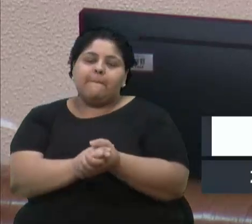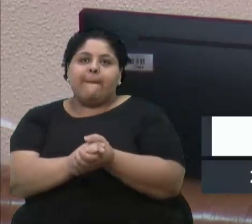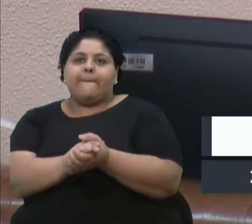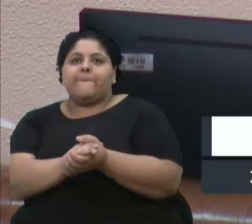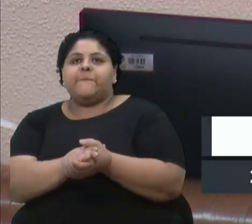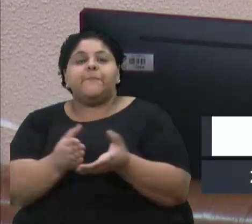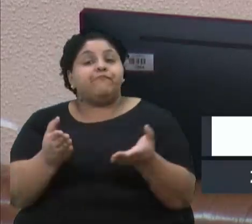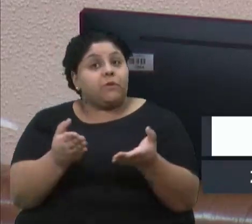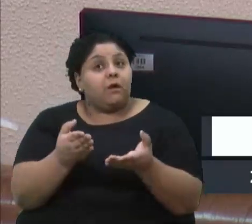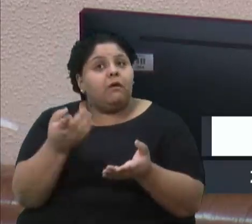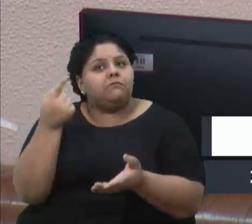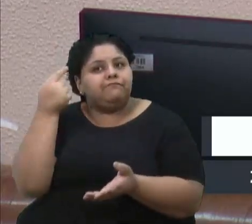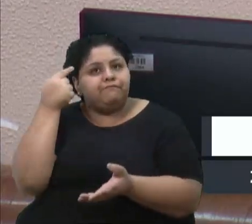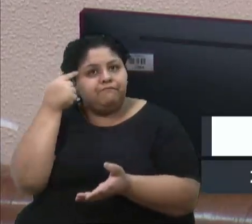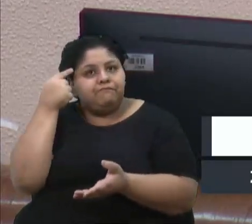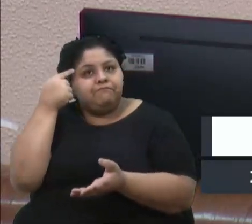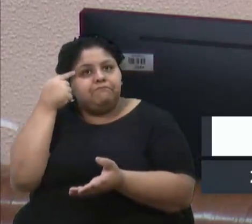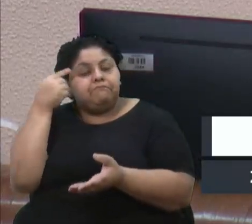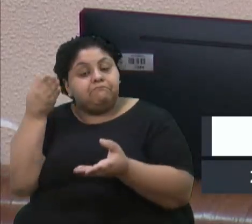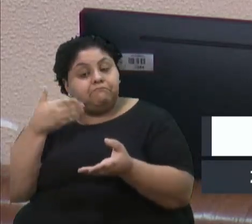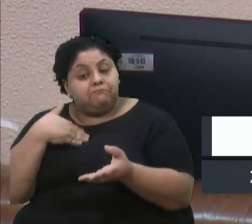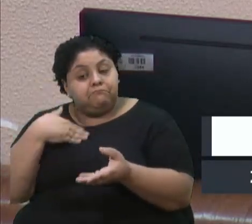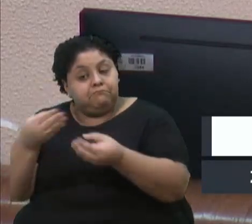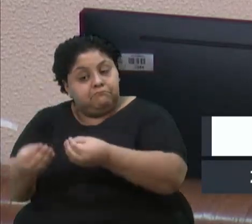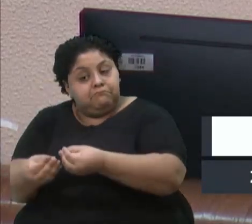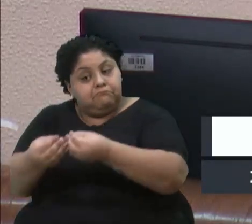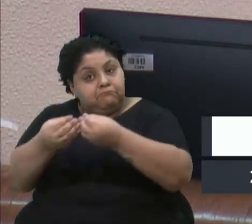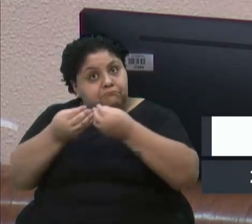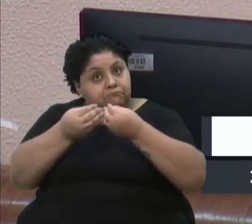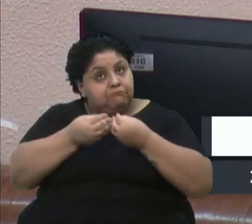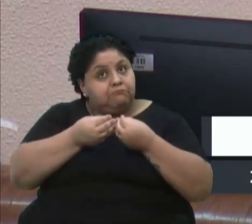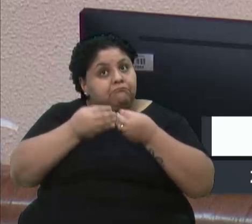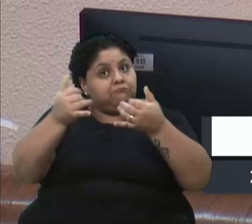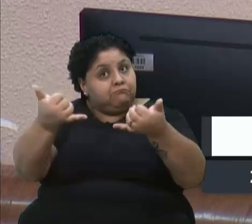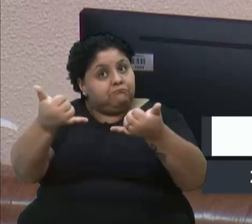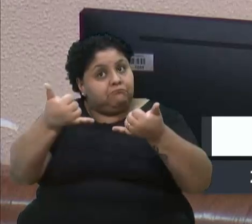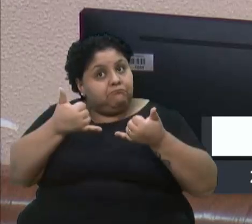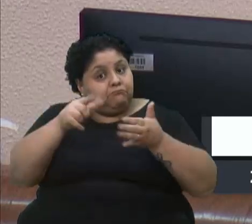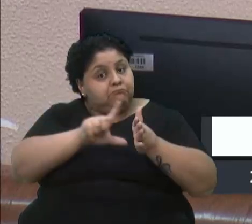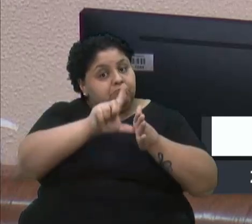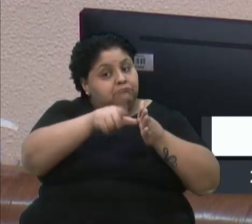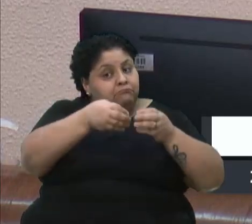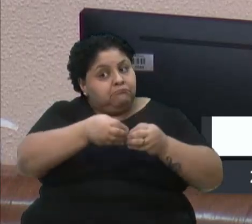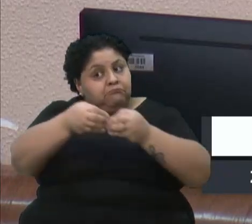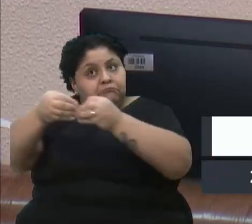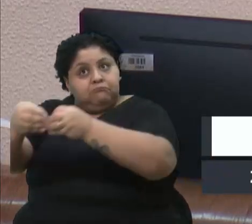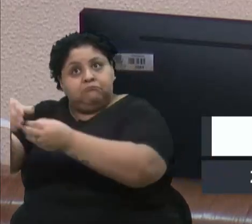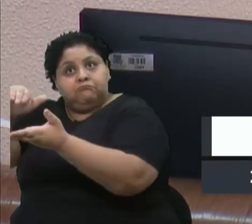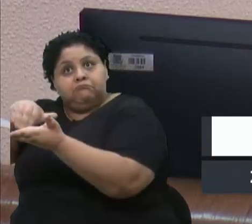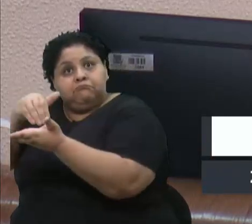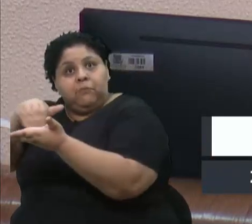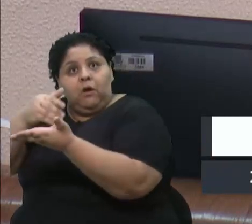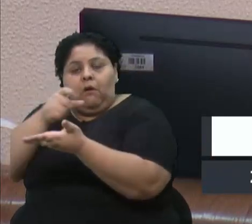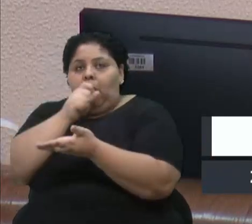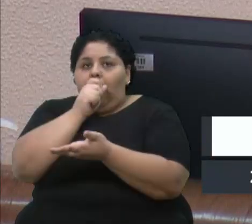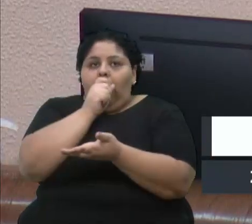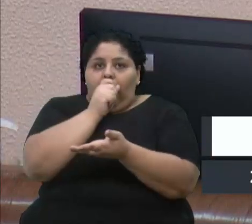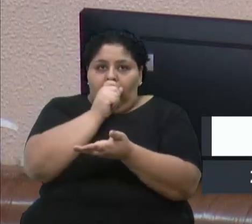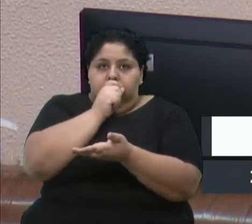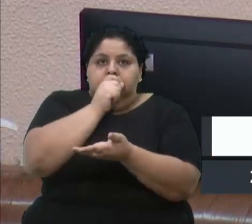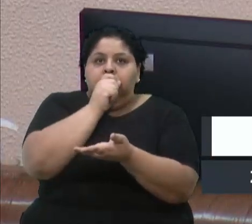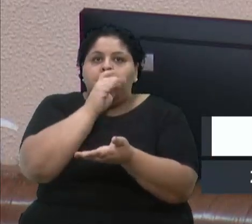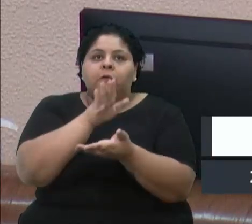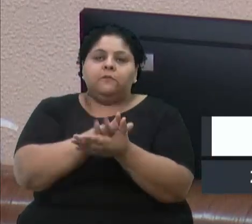eu recebi a sua sugestão, encaminhei para a secretária, enfim, são sugestões.